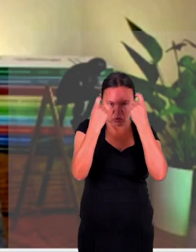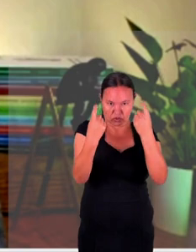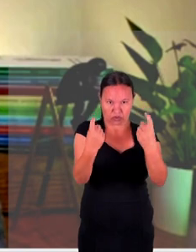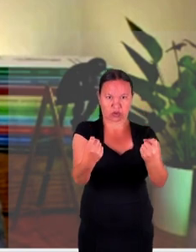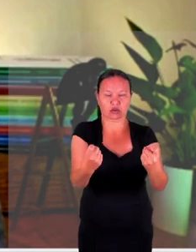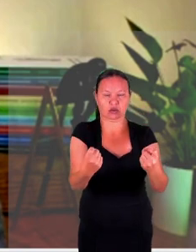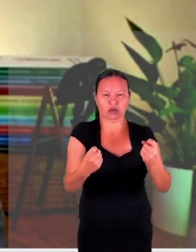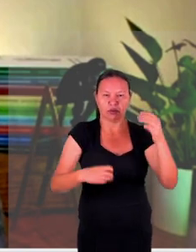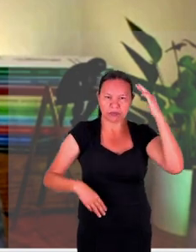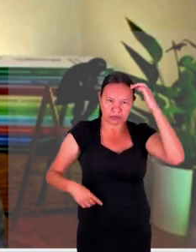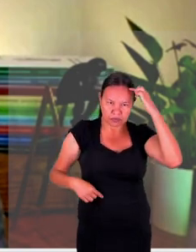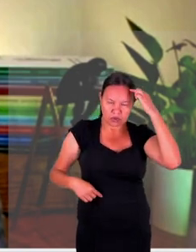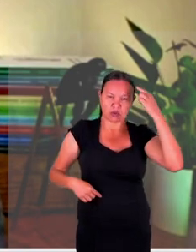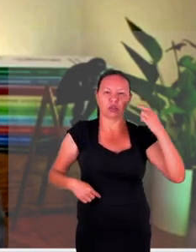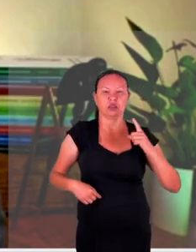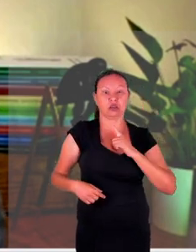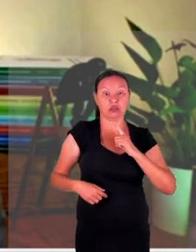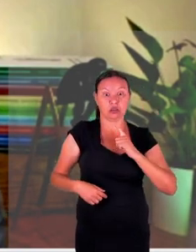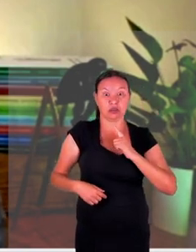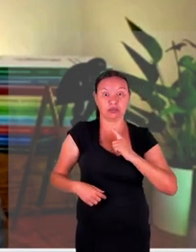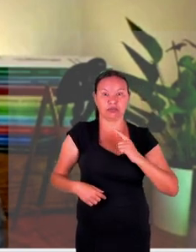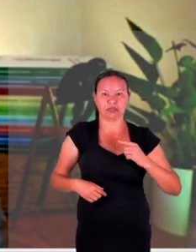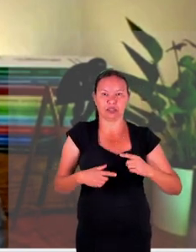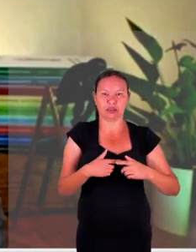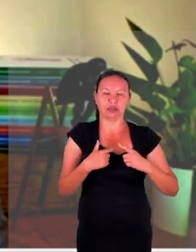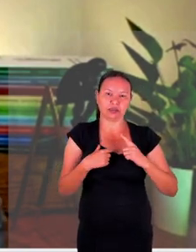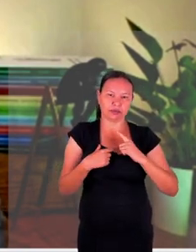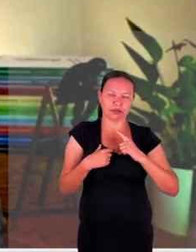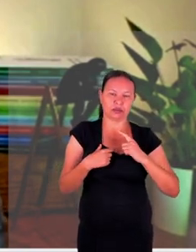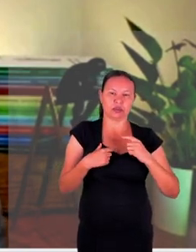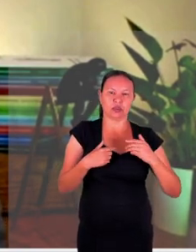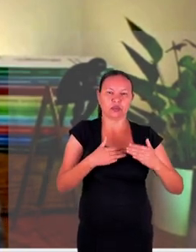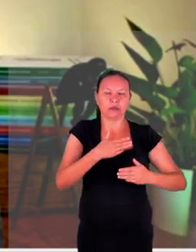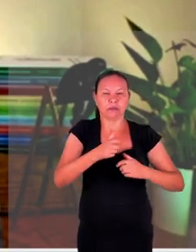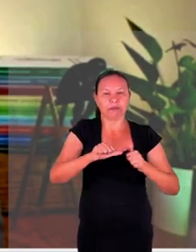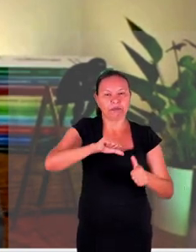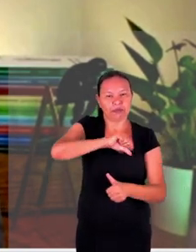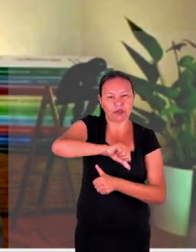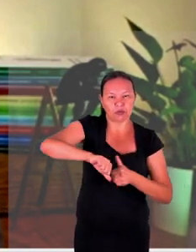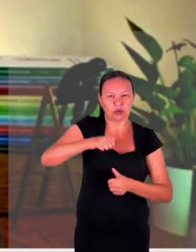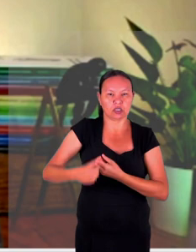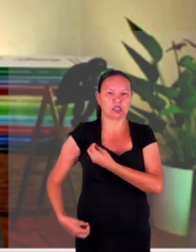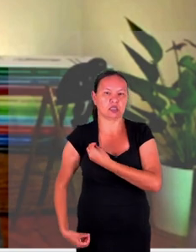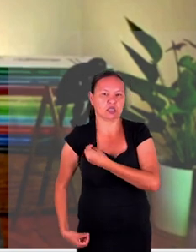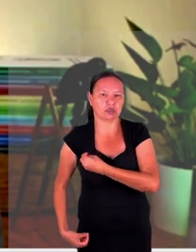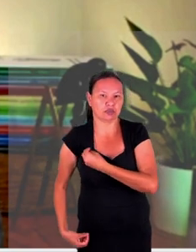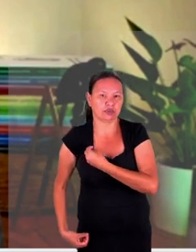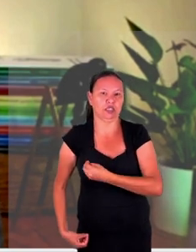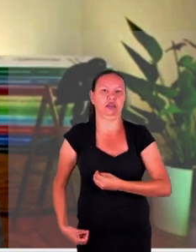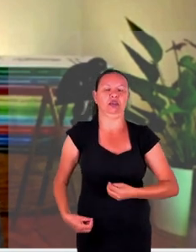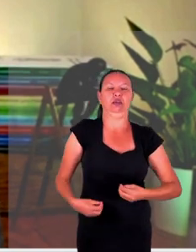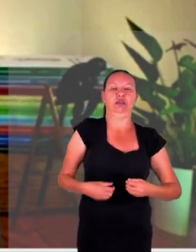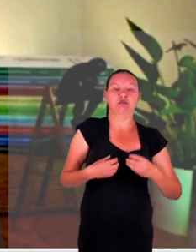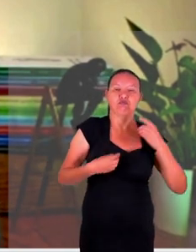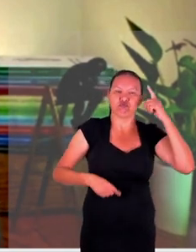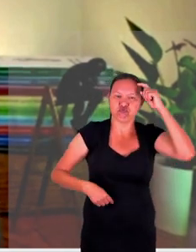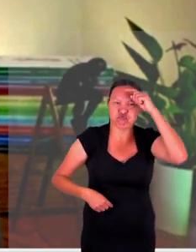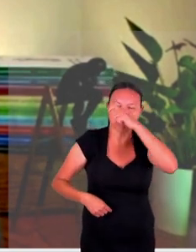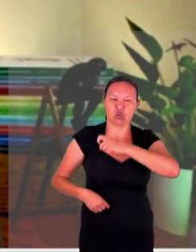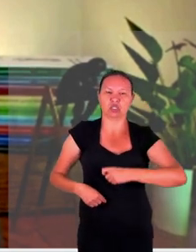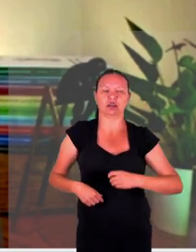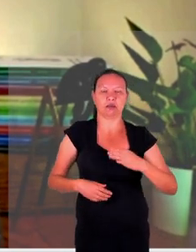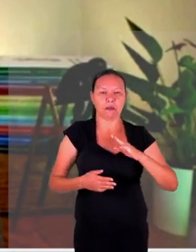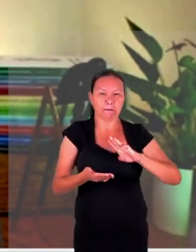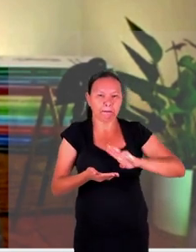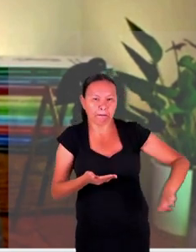psicológicas tem um grande elemento da mudança da sua vida da sua circunstância fática que é a